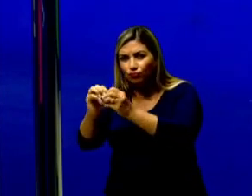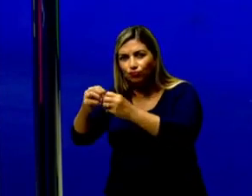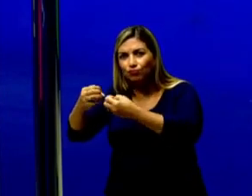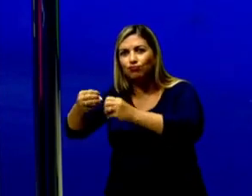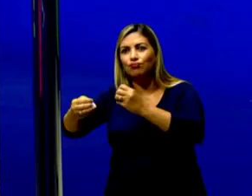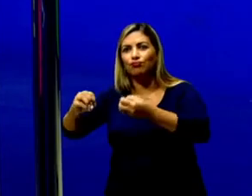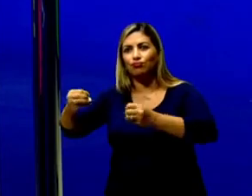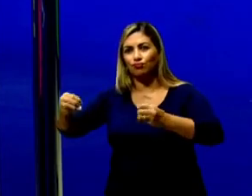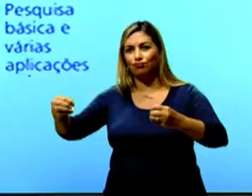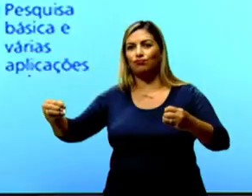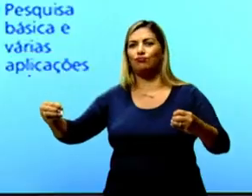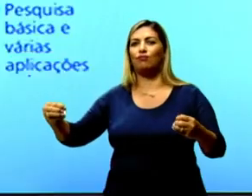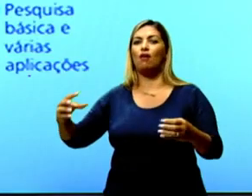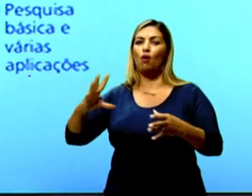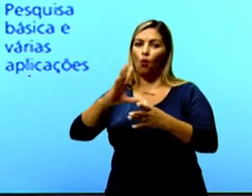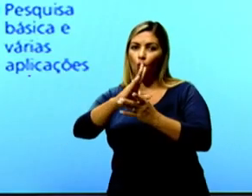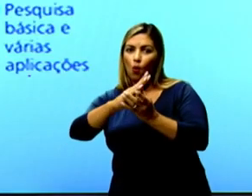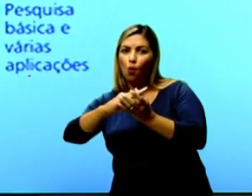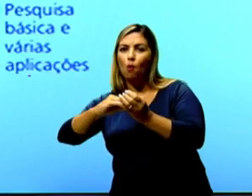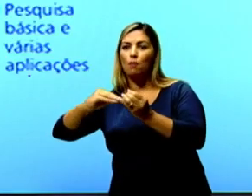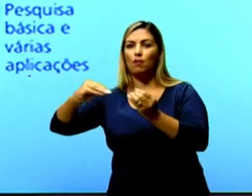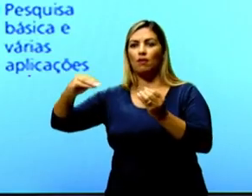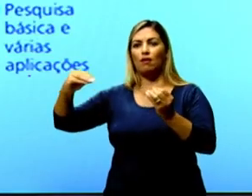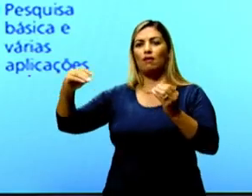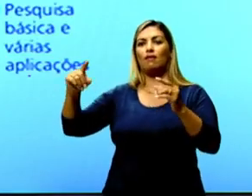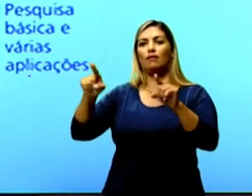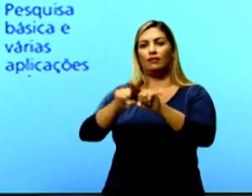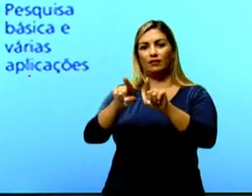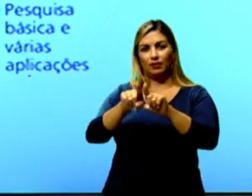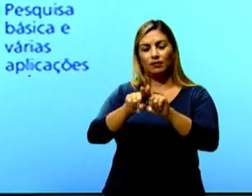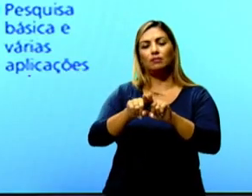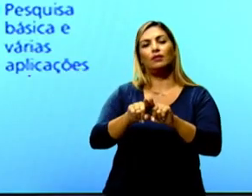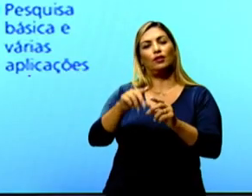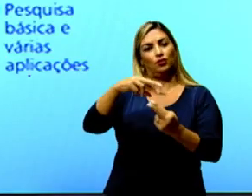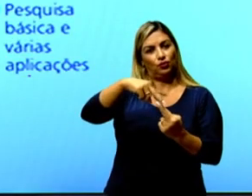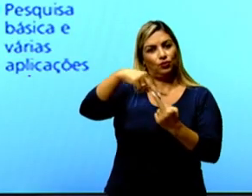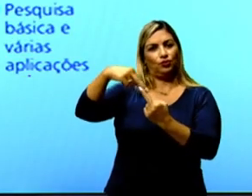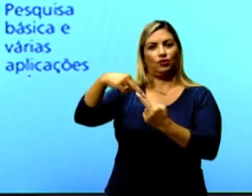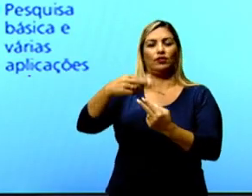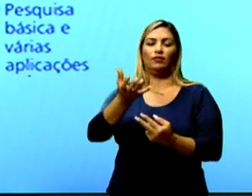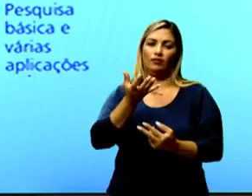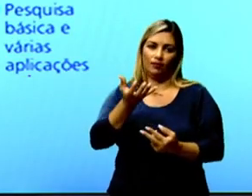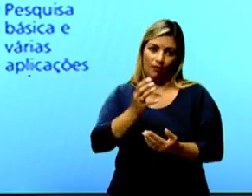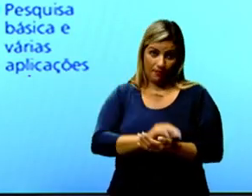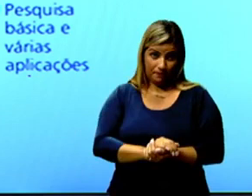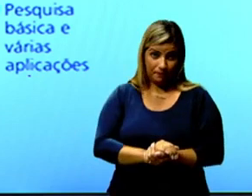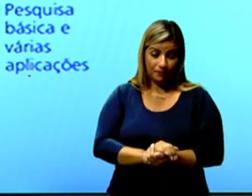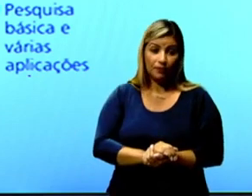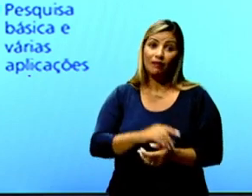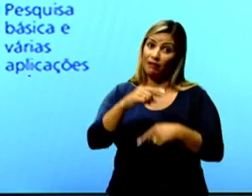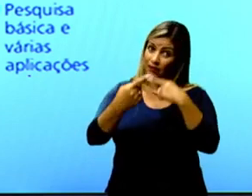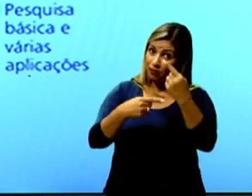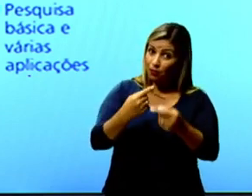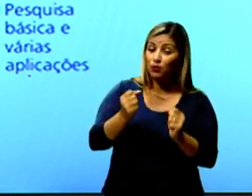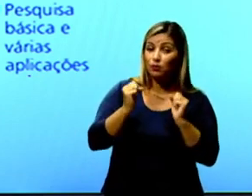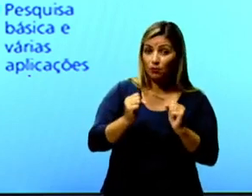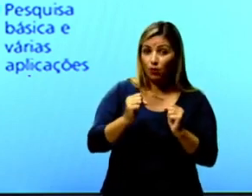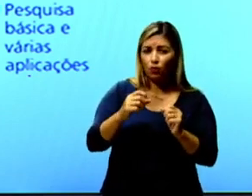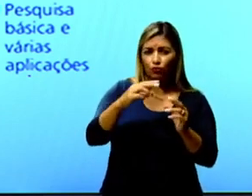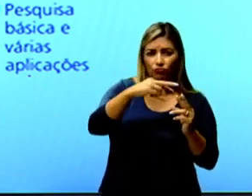ela vai também copiar, fazer cópias do gene de interesse que posteriormente pode ser